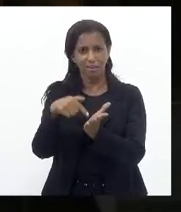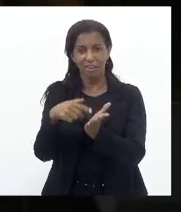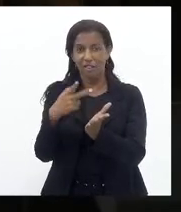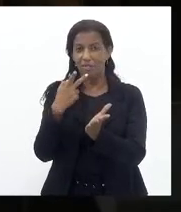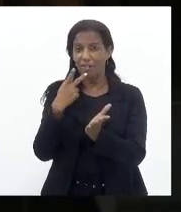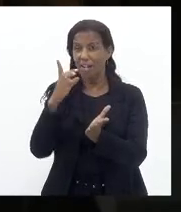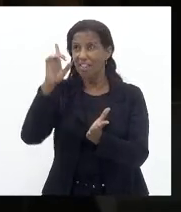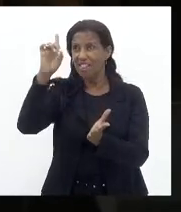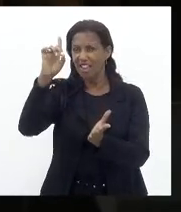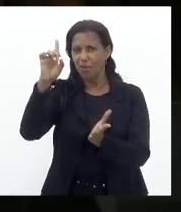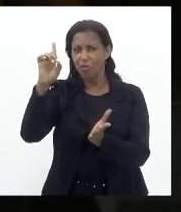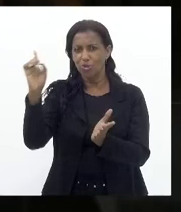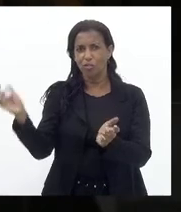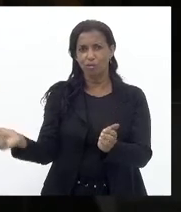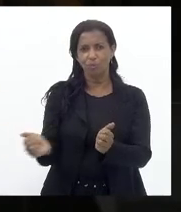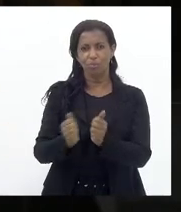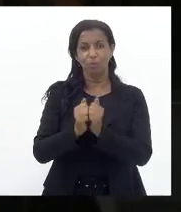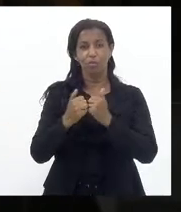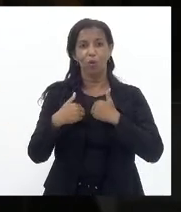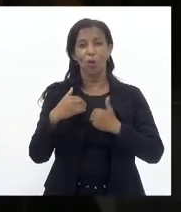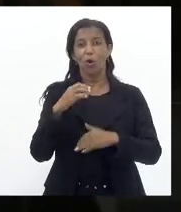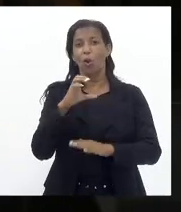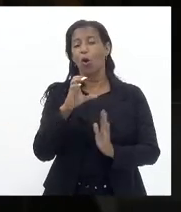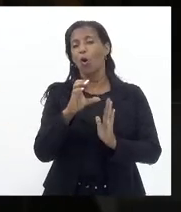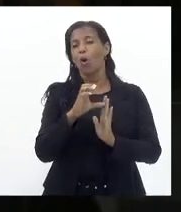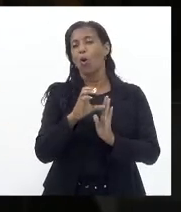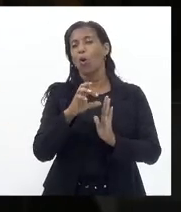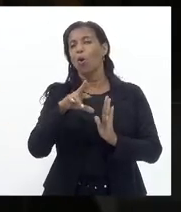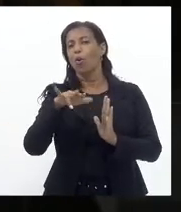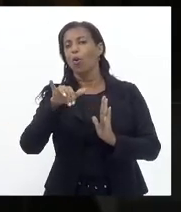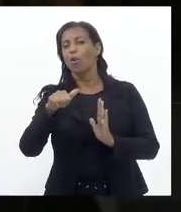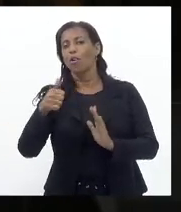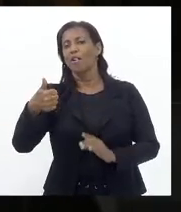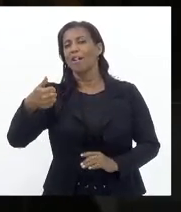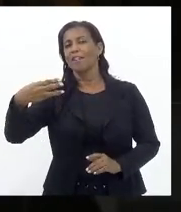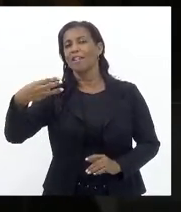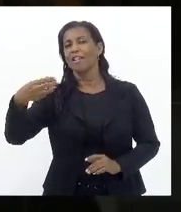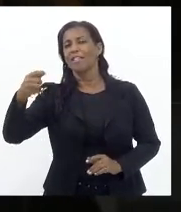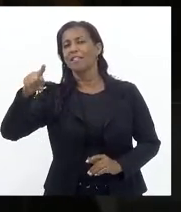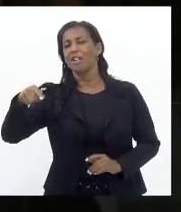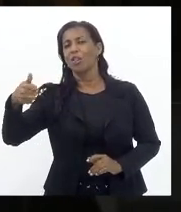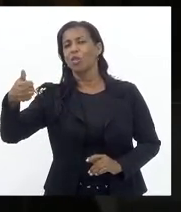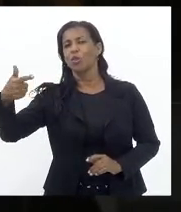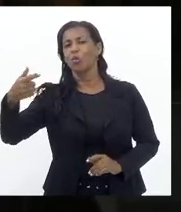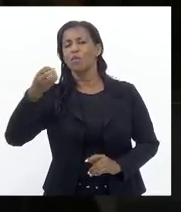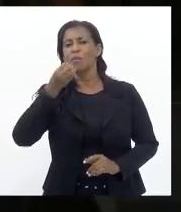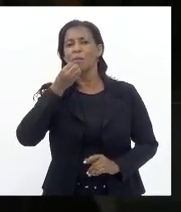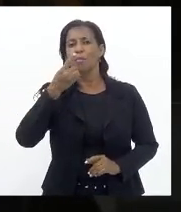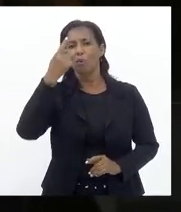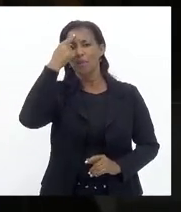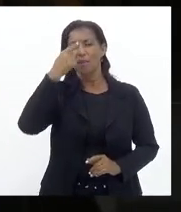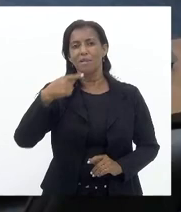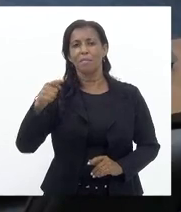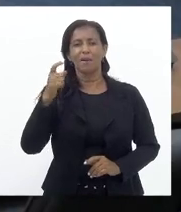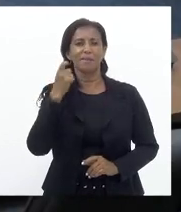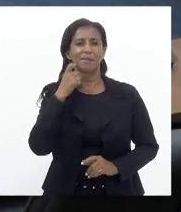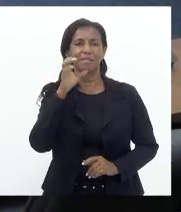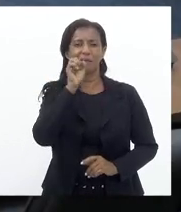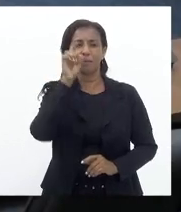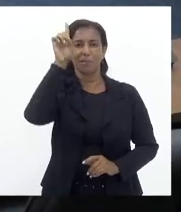está conosco Crônicas 13 e 12 Boa tarde a todos E um bom final de semana Com a graça de Deus